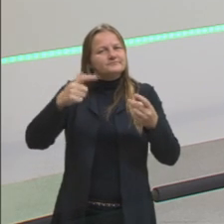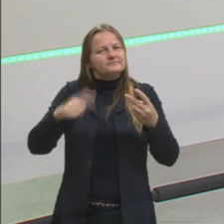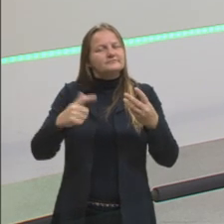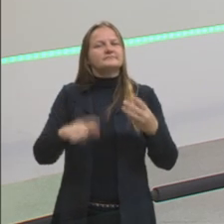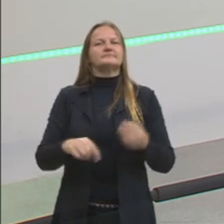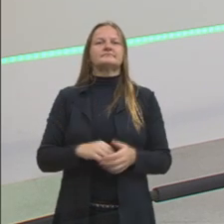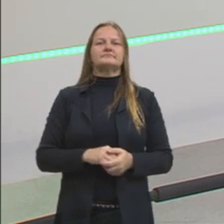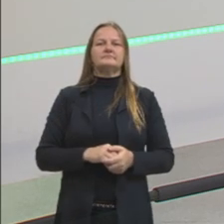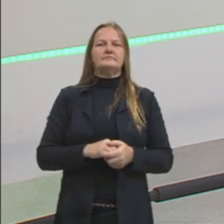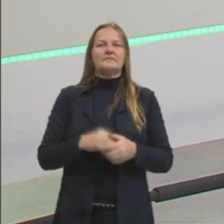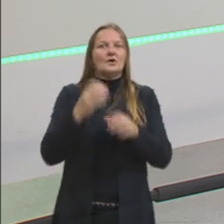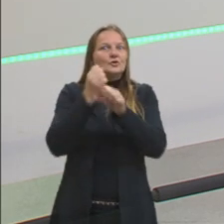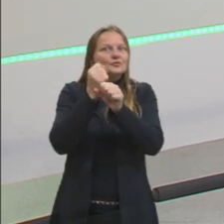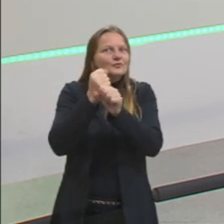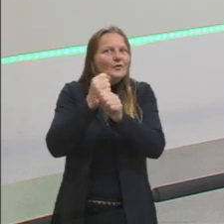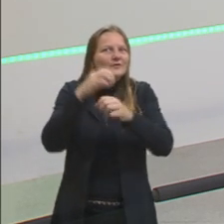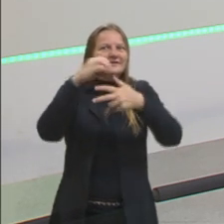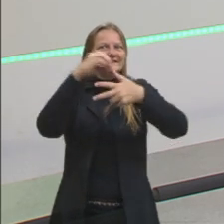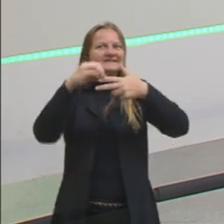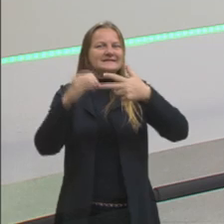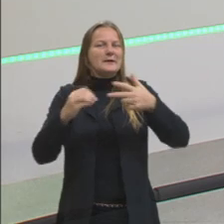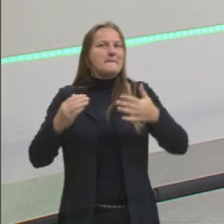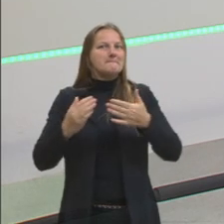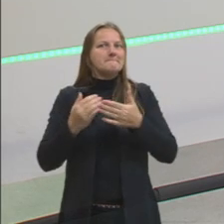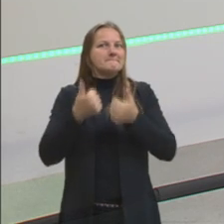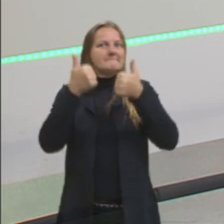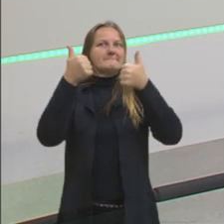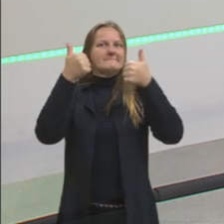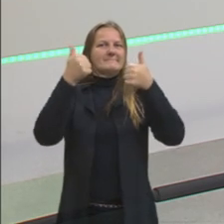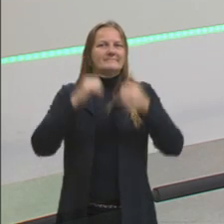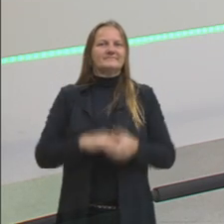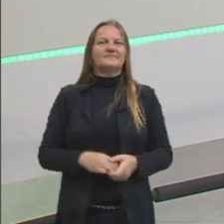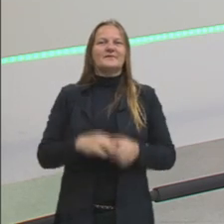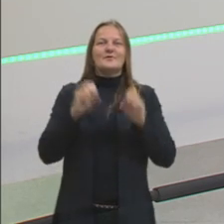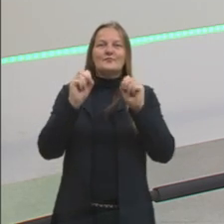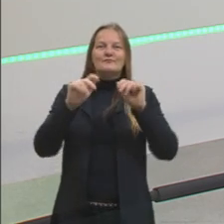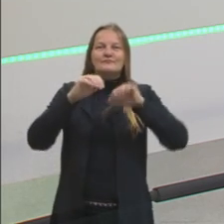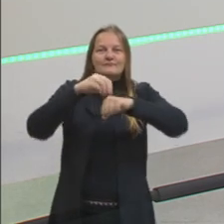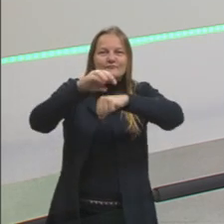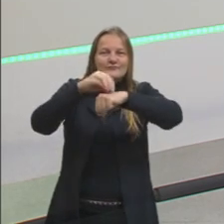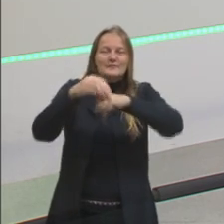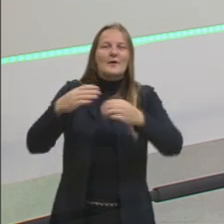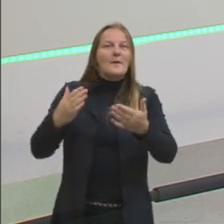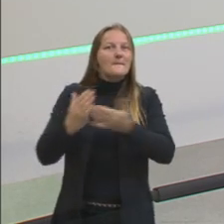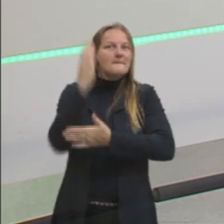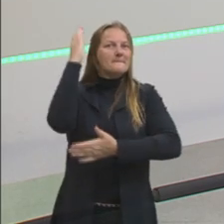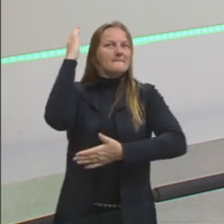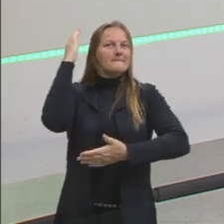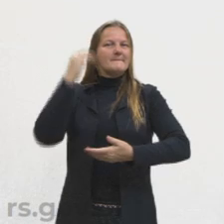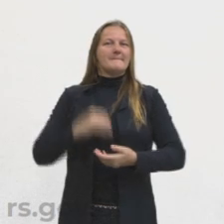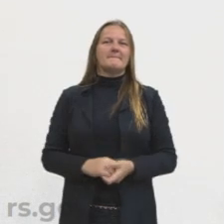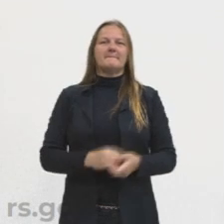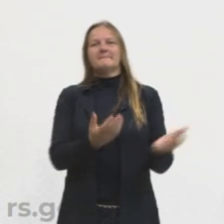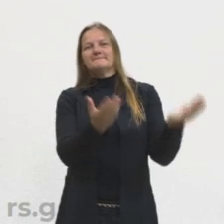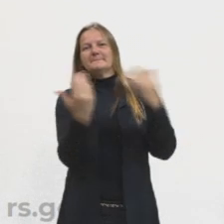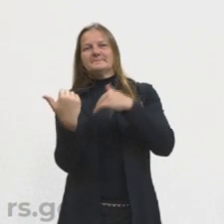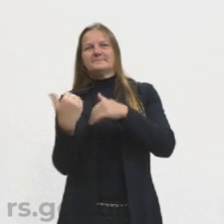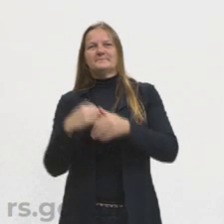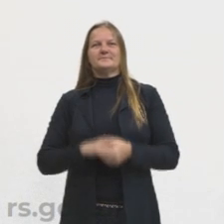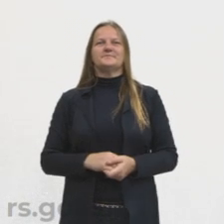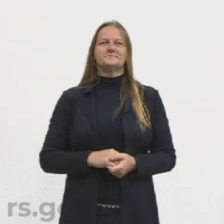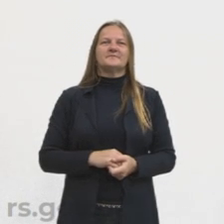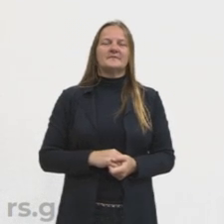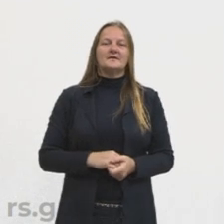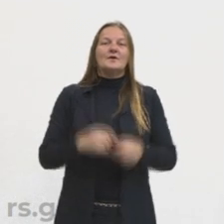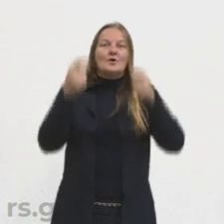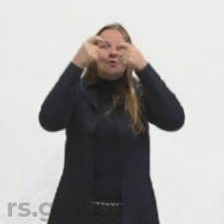para que a nota do Enem seja a melhor possível. Ok? Dado o recado, então, partiu passar. Vamos lá. A